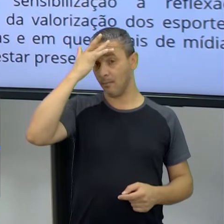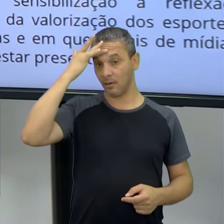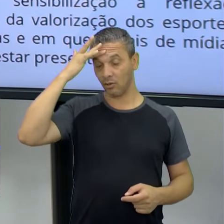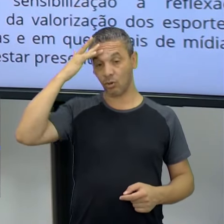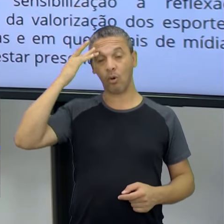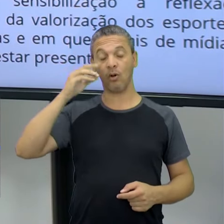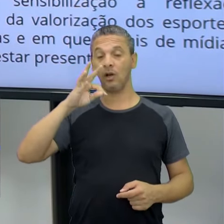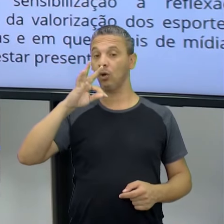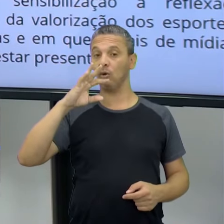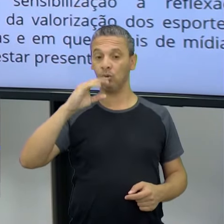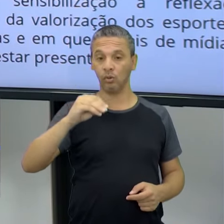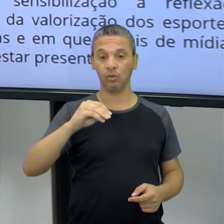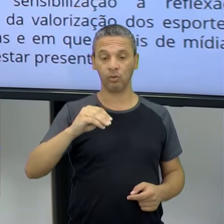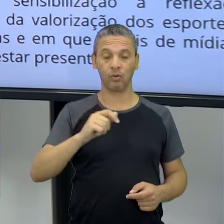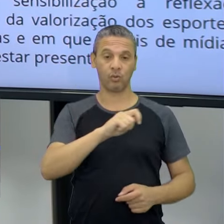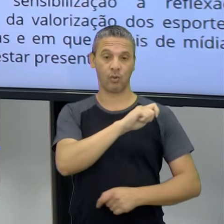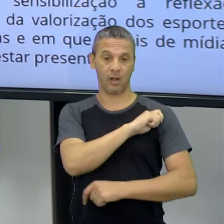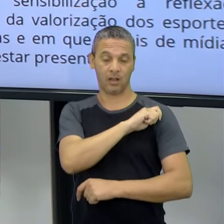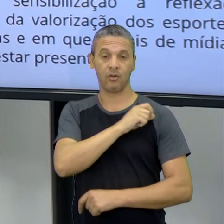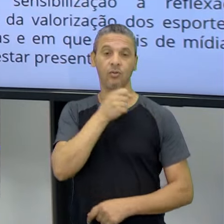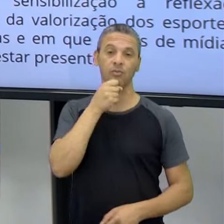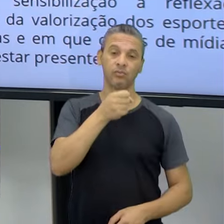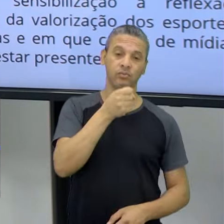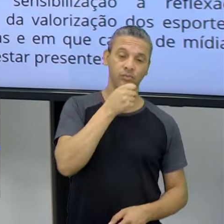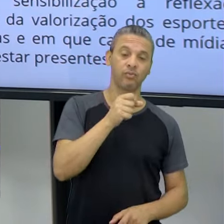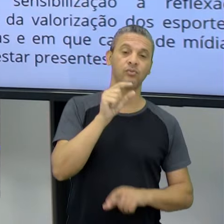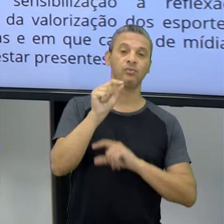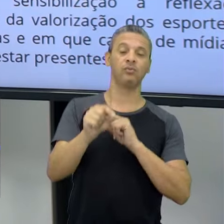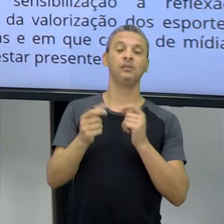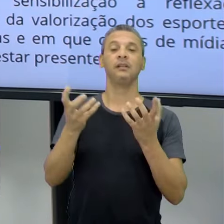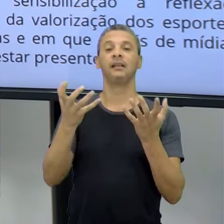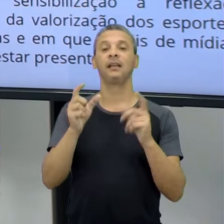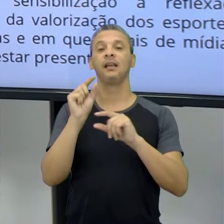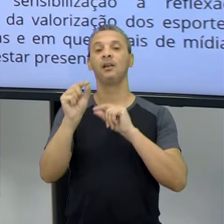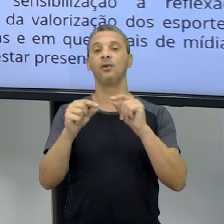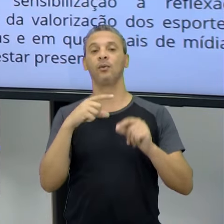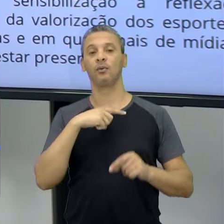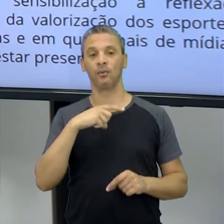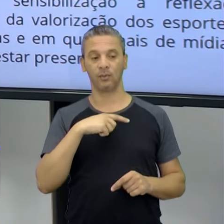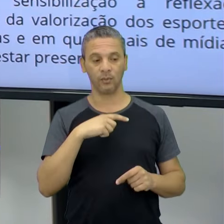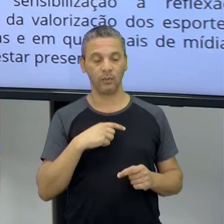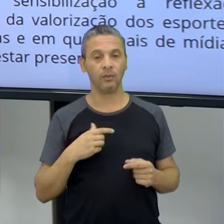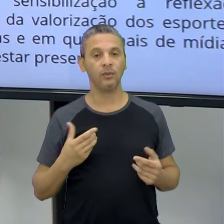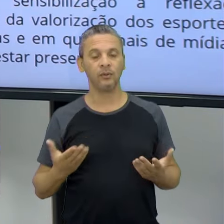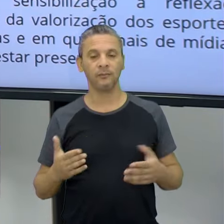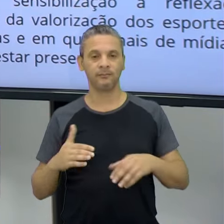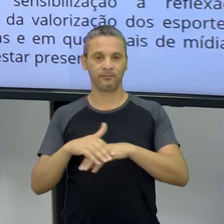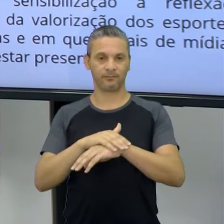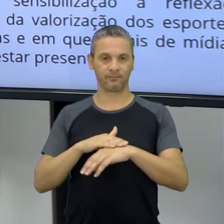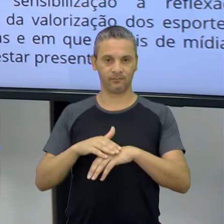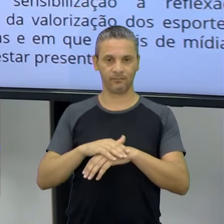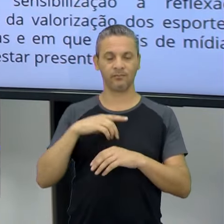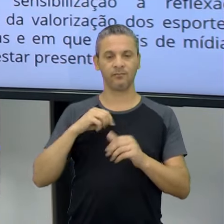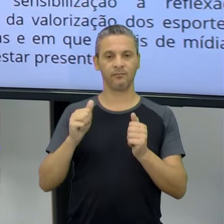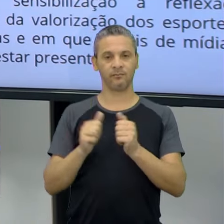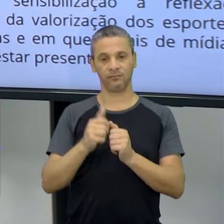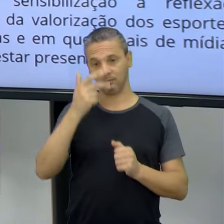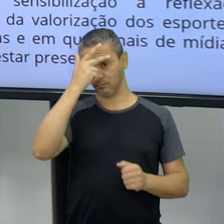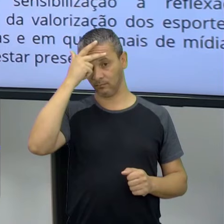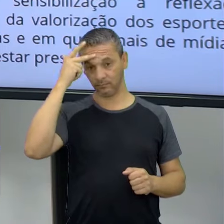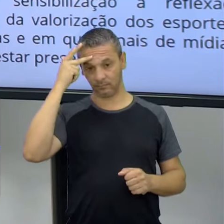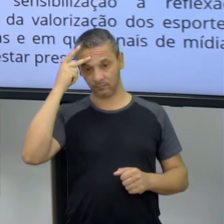estudante de jornalismo, na verdade, toda pessoa que pretende esse jornalismo, isso foi uma conversa que gente teve com o pessoal da TV